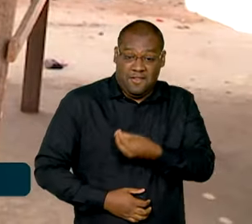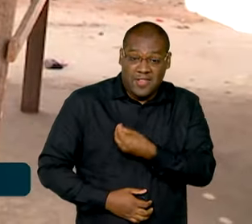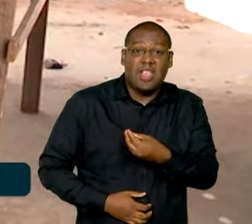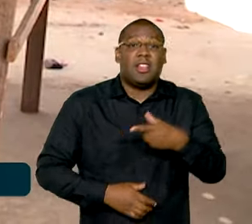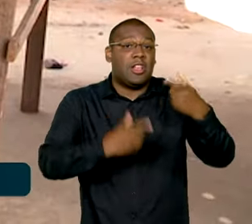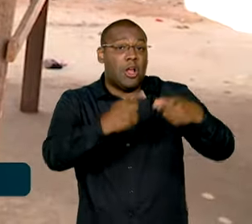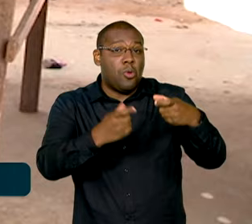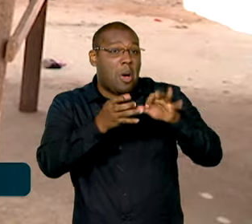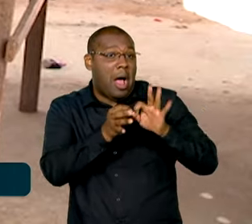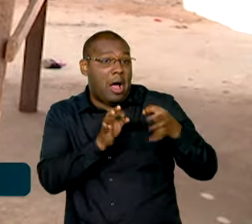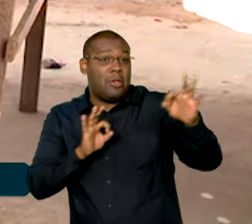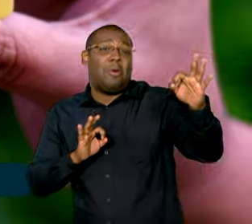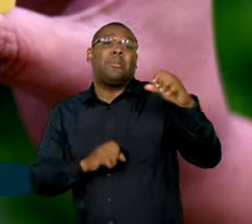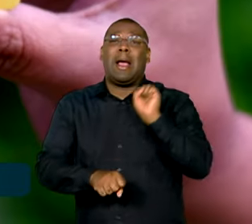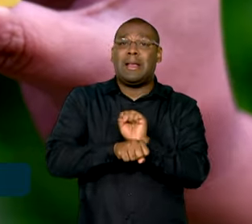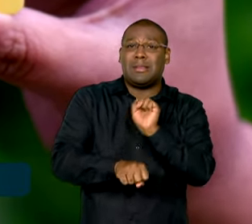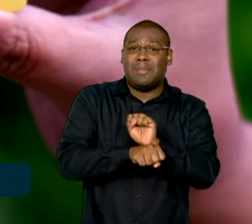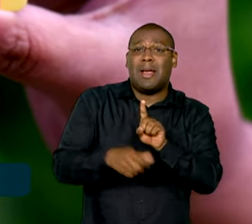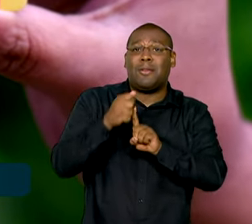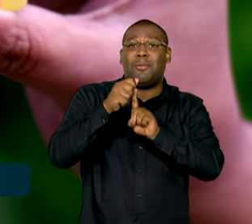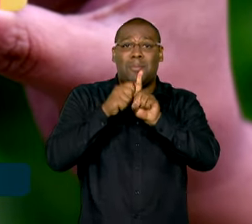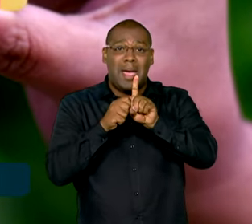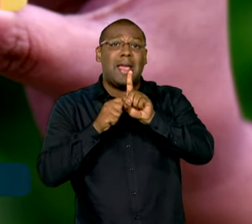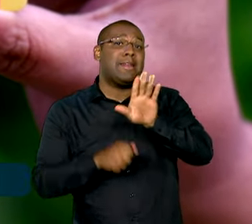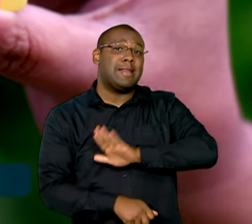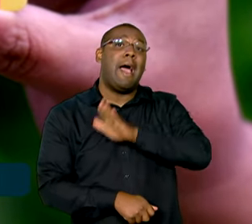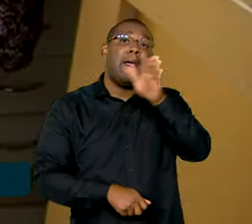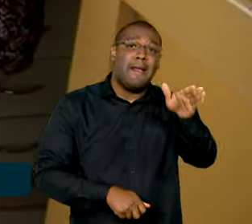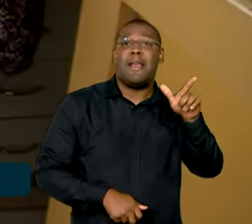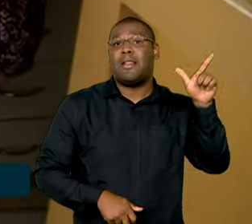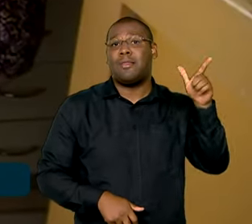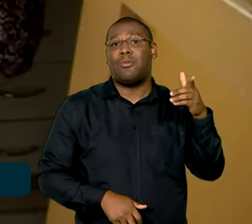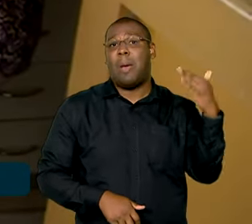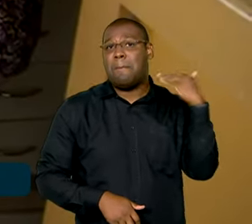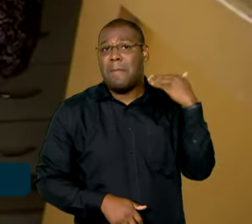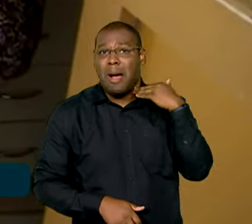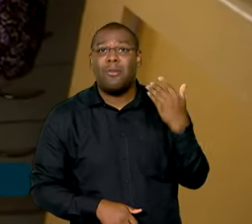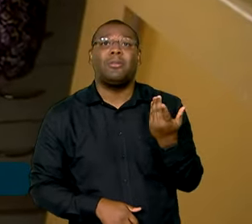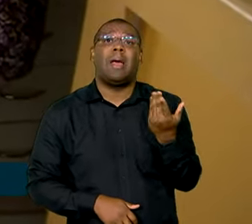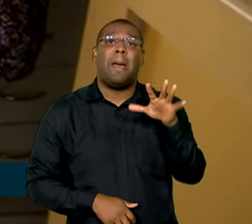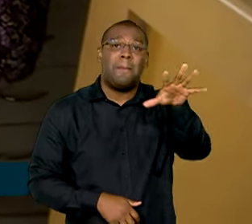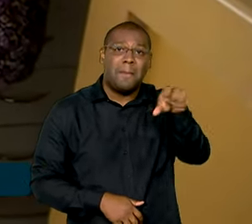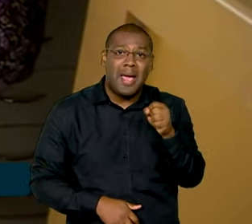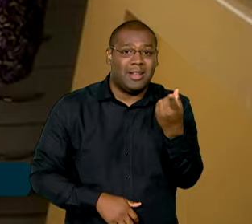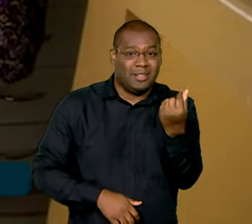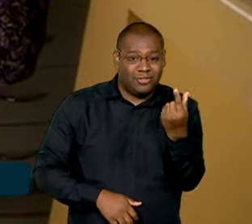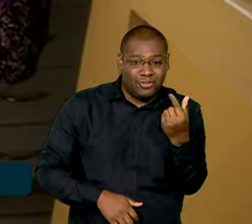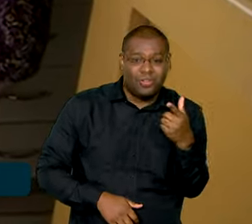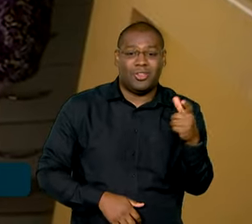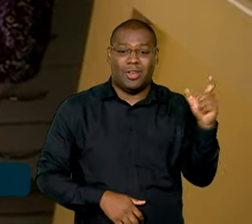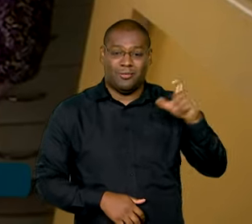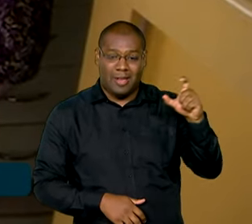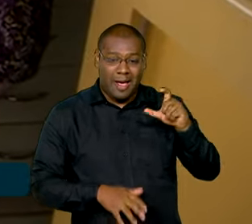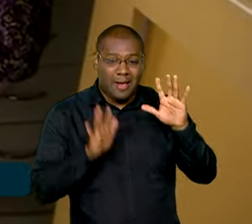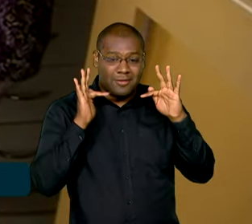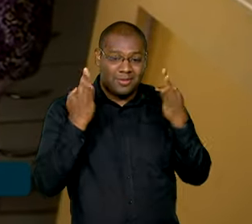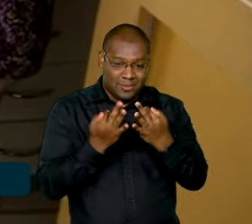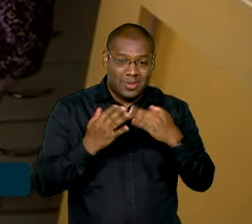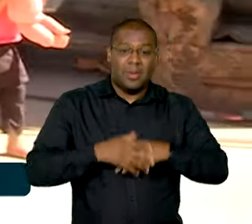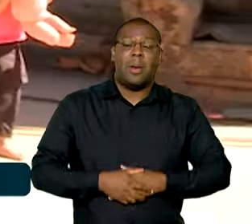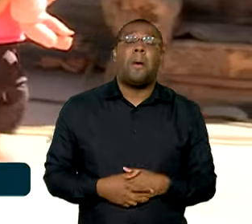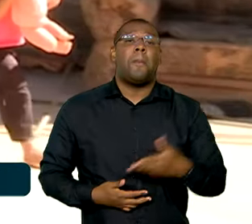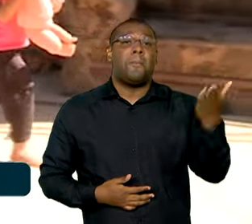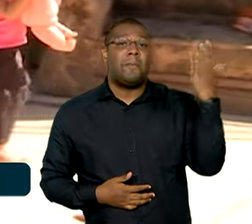costuma esperar alguns meses para buscar o benefício. Antes, o prazo máximo para sacar a parcela do Bolsa